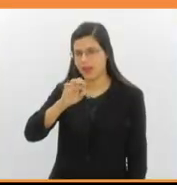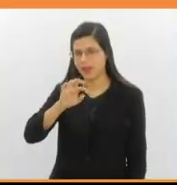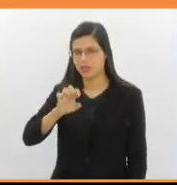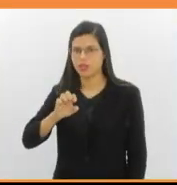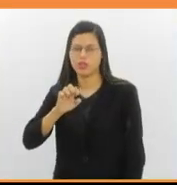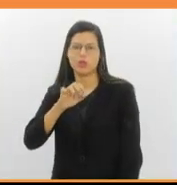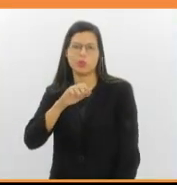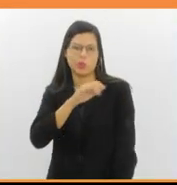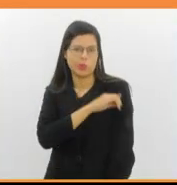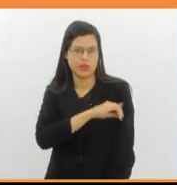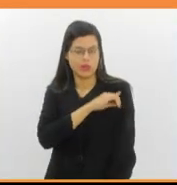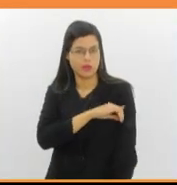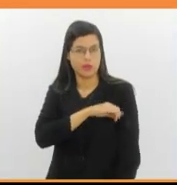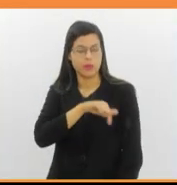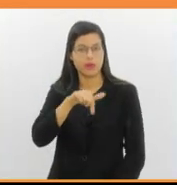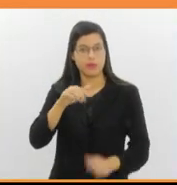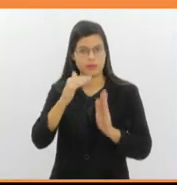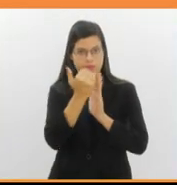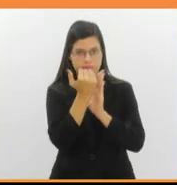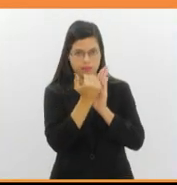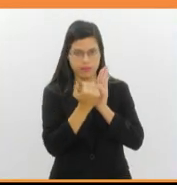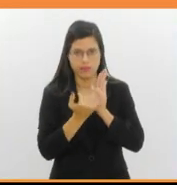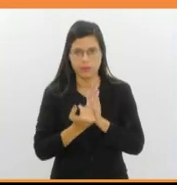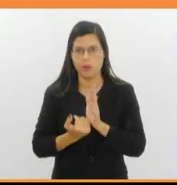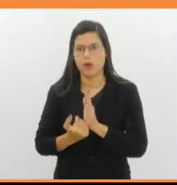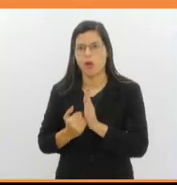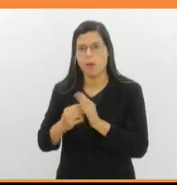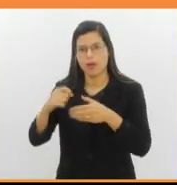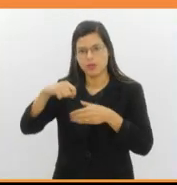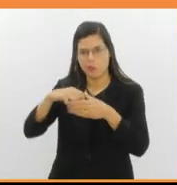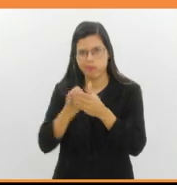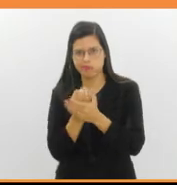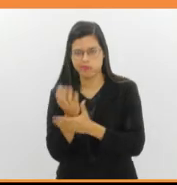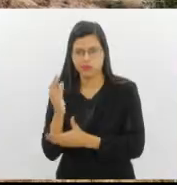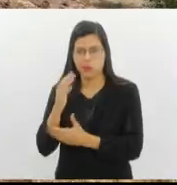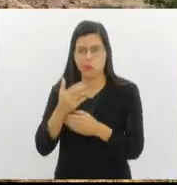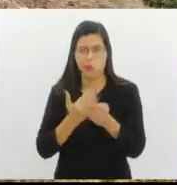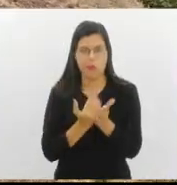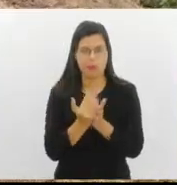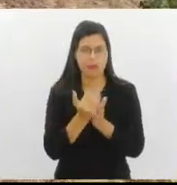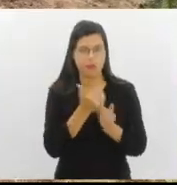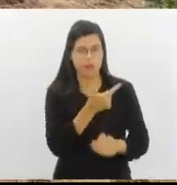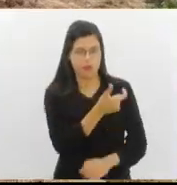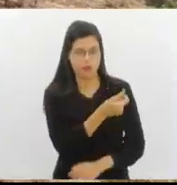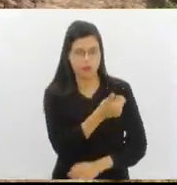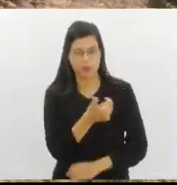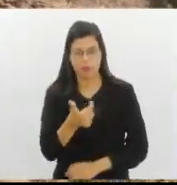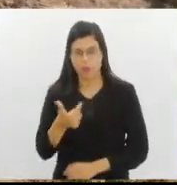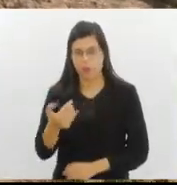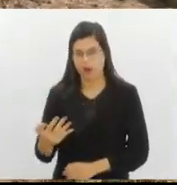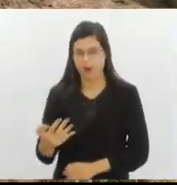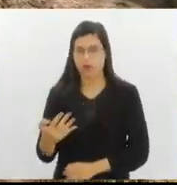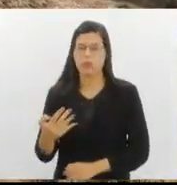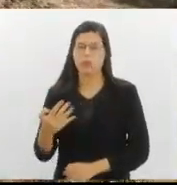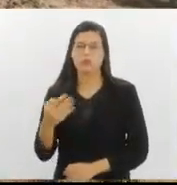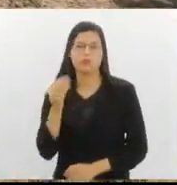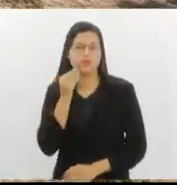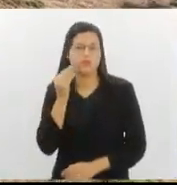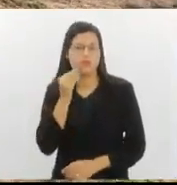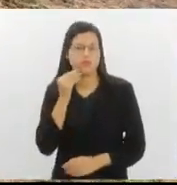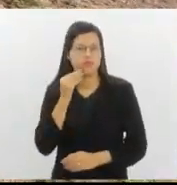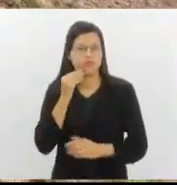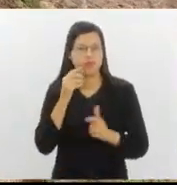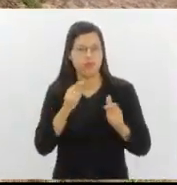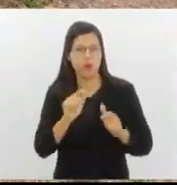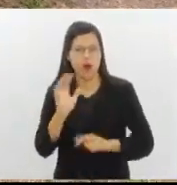O programa de restauração florestal teve início em 2004 e está focado na recuperação de ecossistemas florestais em áreas